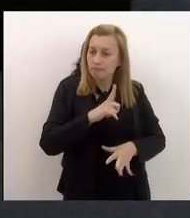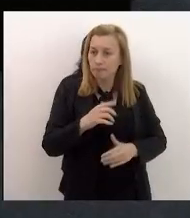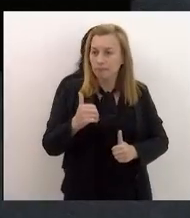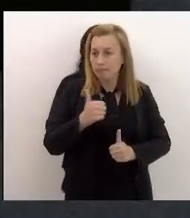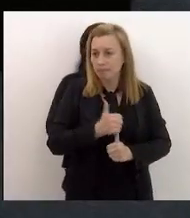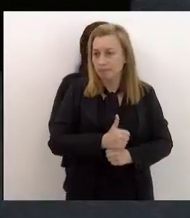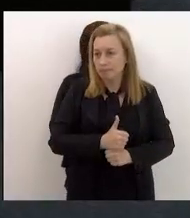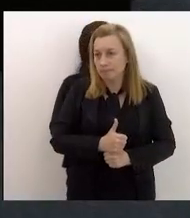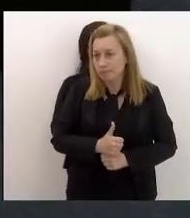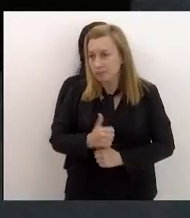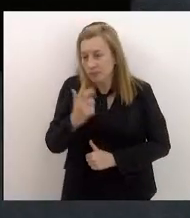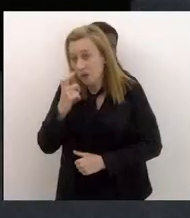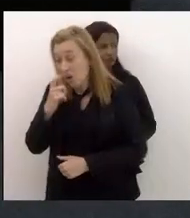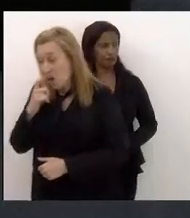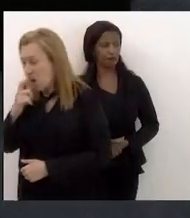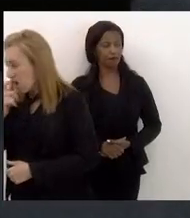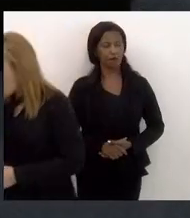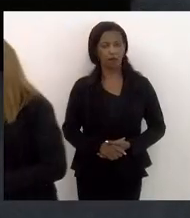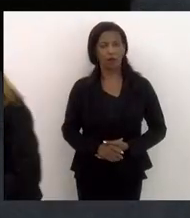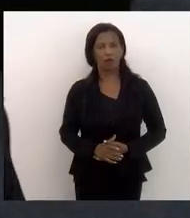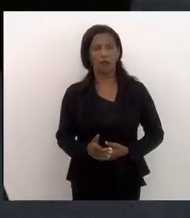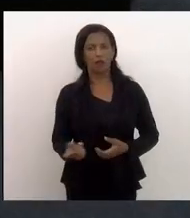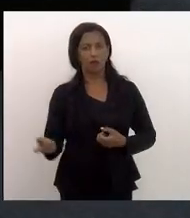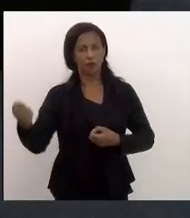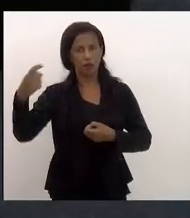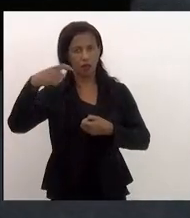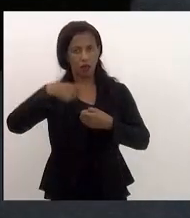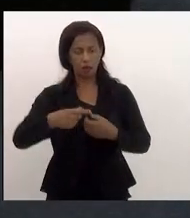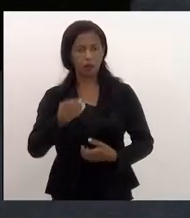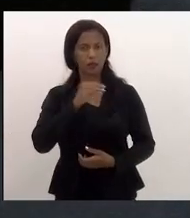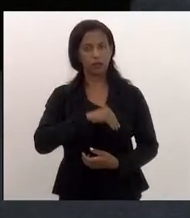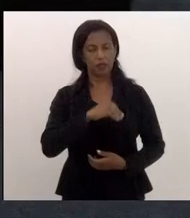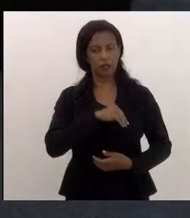a fazer a reposição salarial.